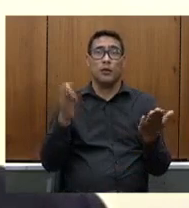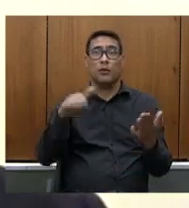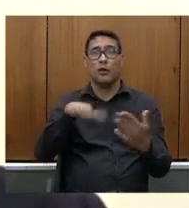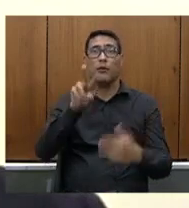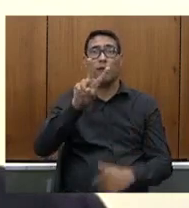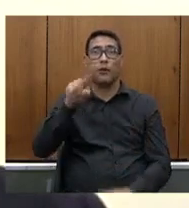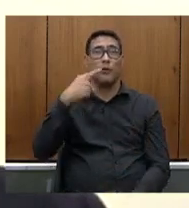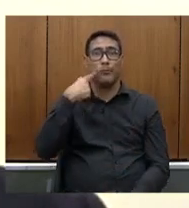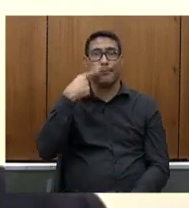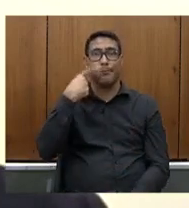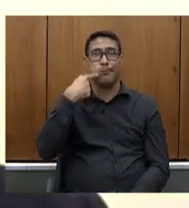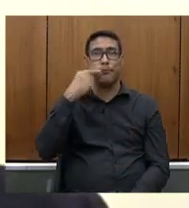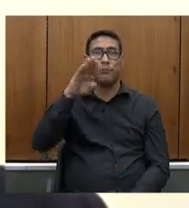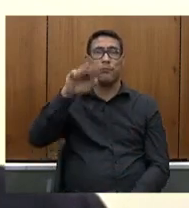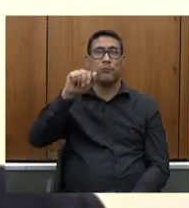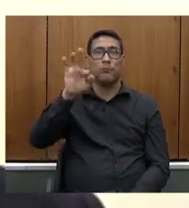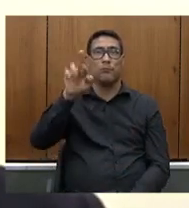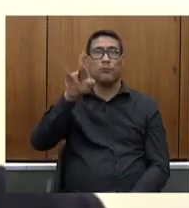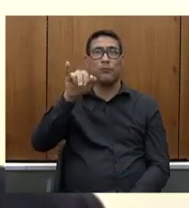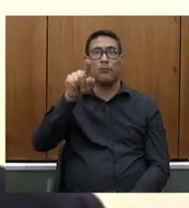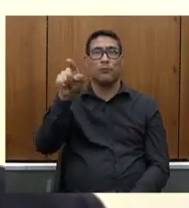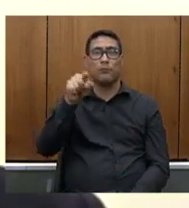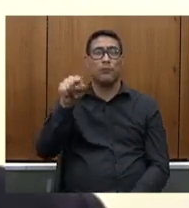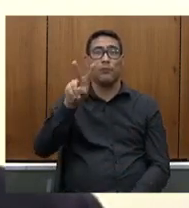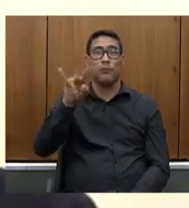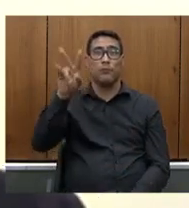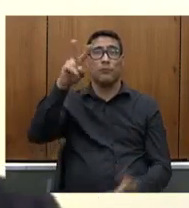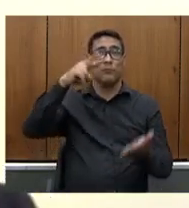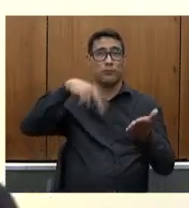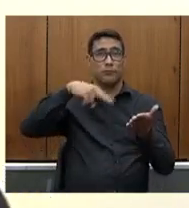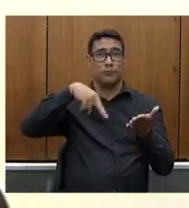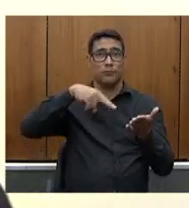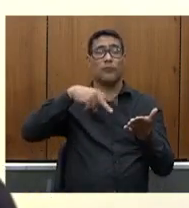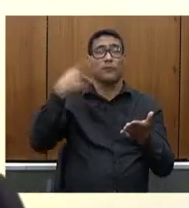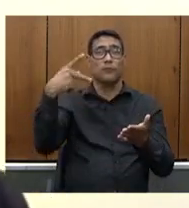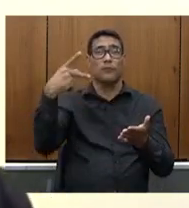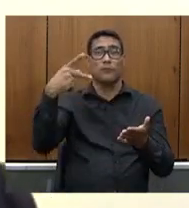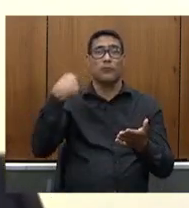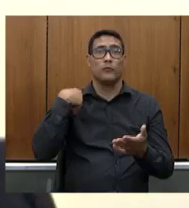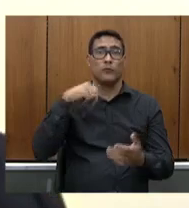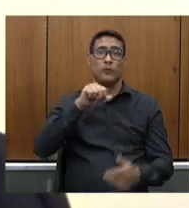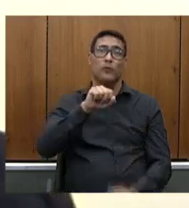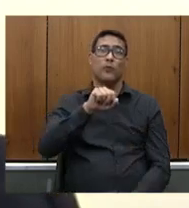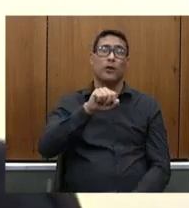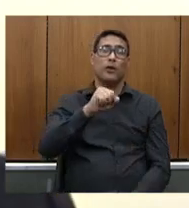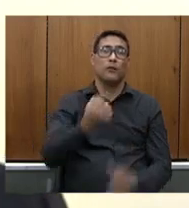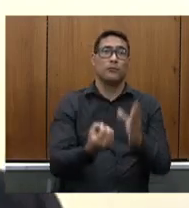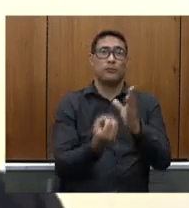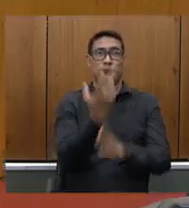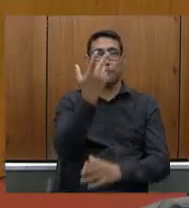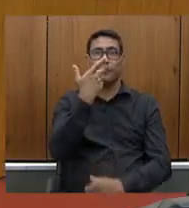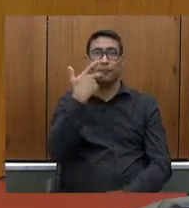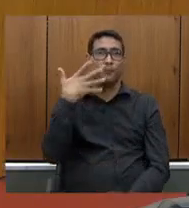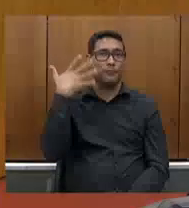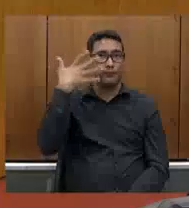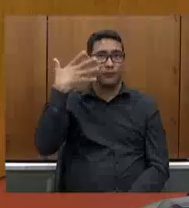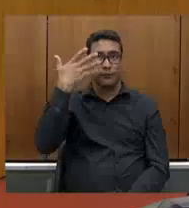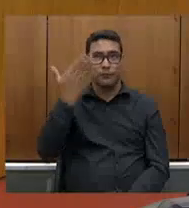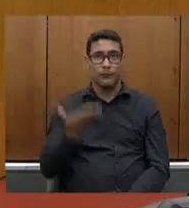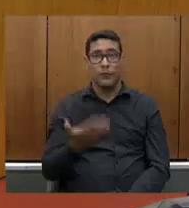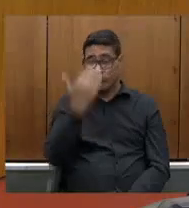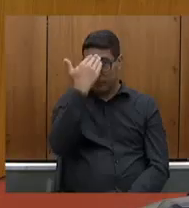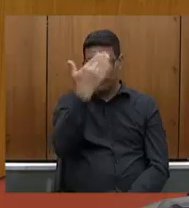Beatriz possa ler o requerimento de sua autoria possa apresentar o requerimento verbal Obrigada